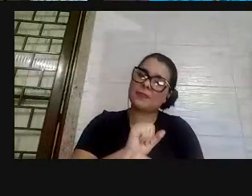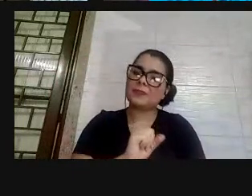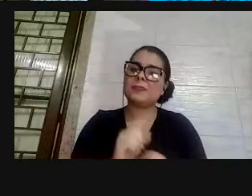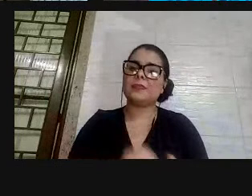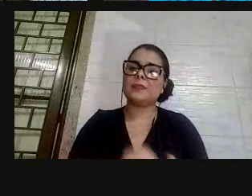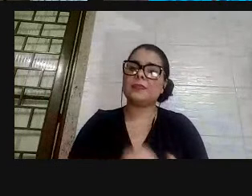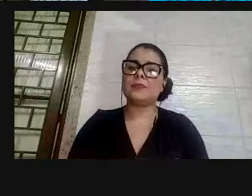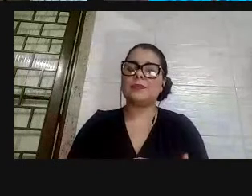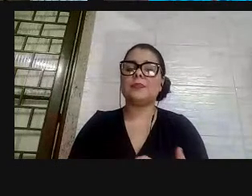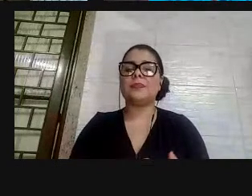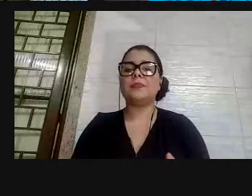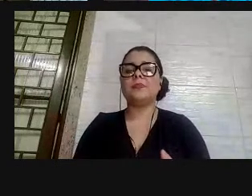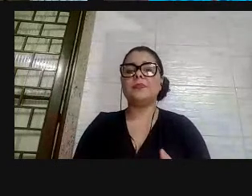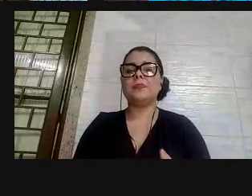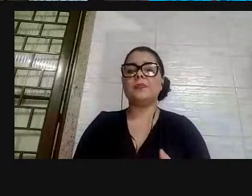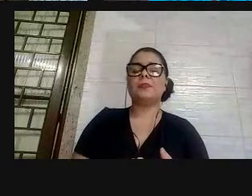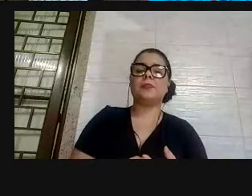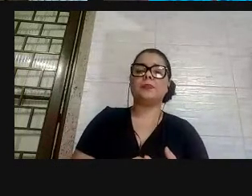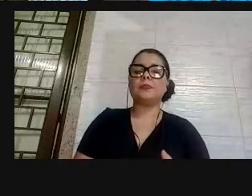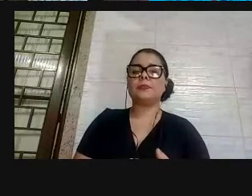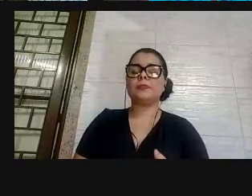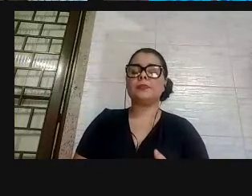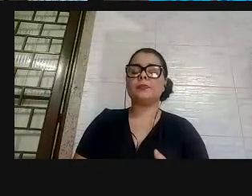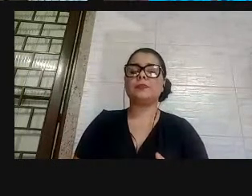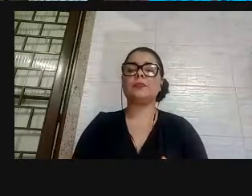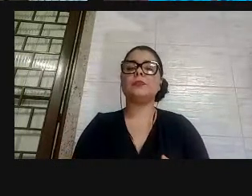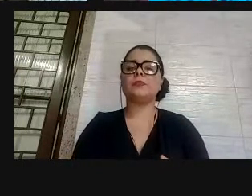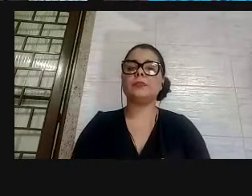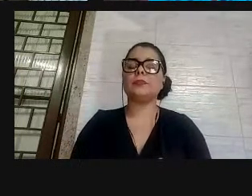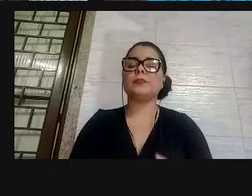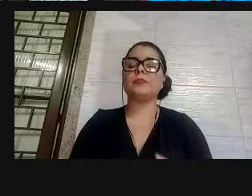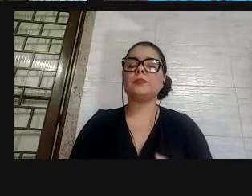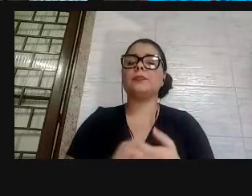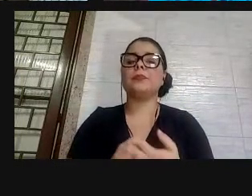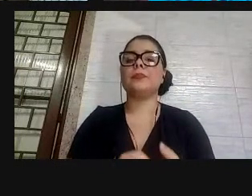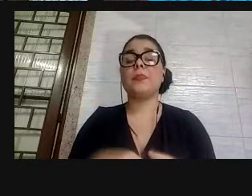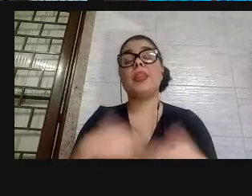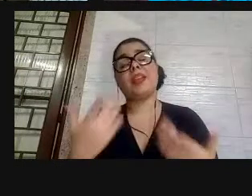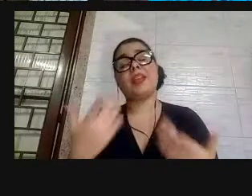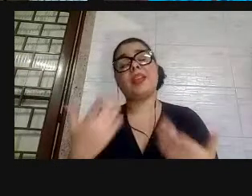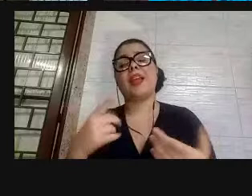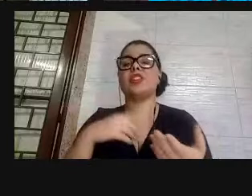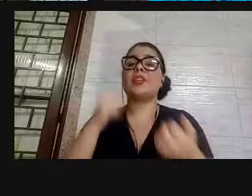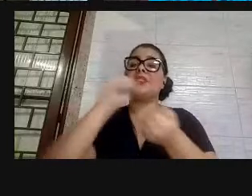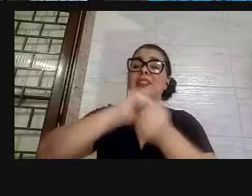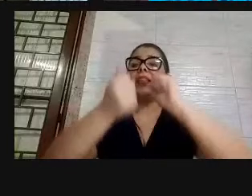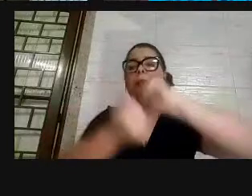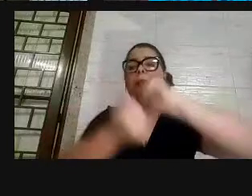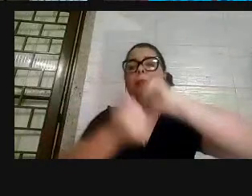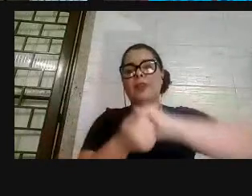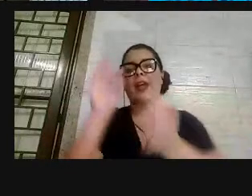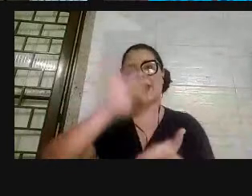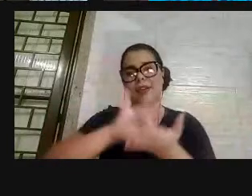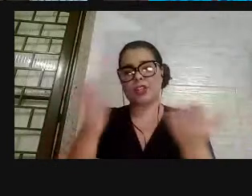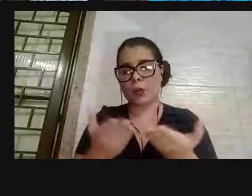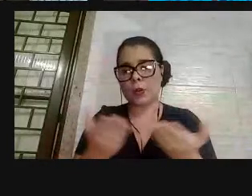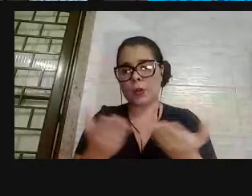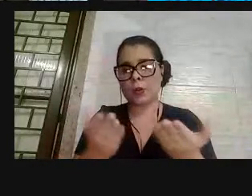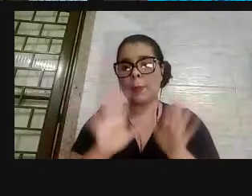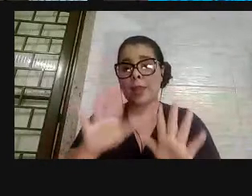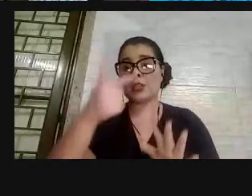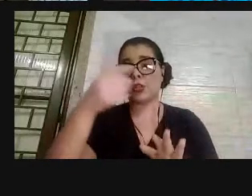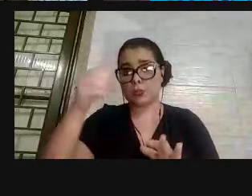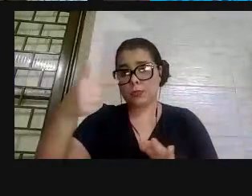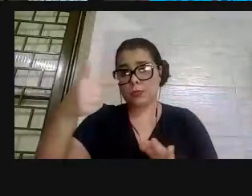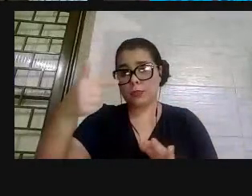adequar a essa nova realidade, mas que em 2021 com